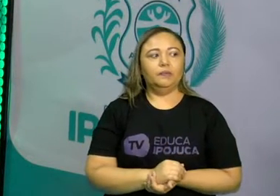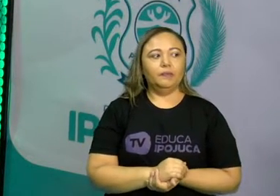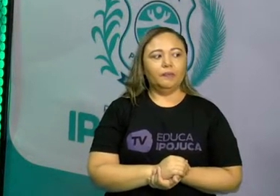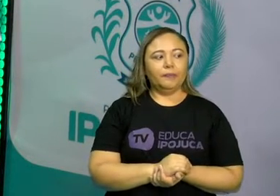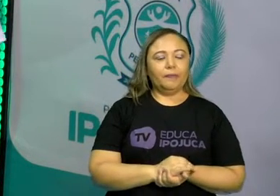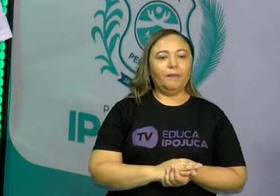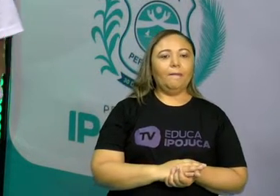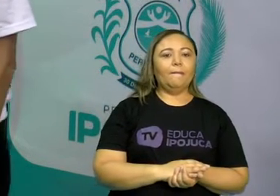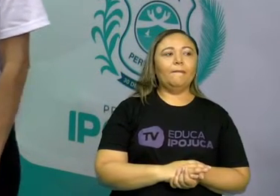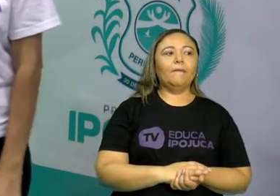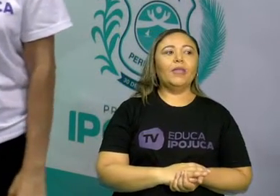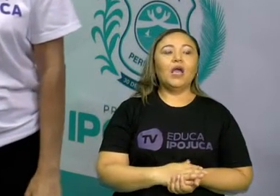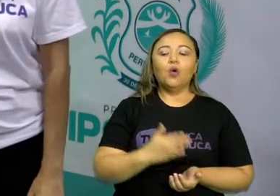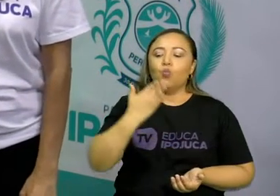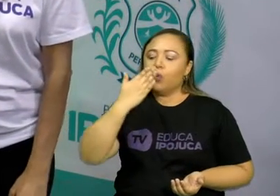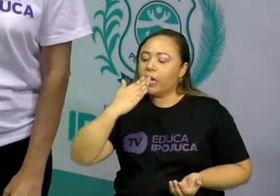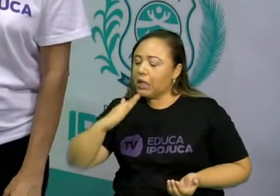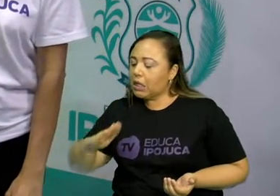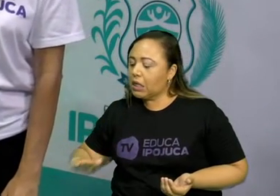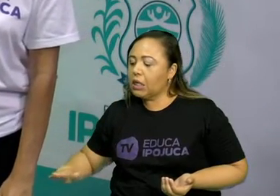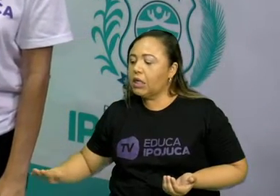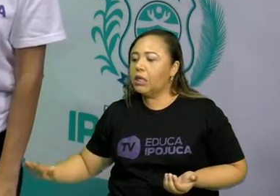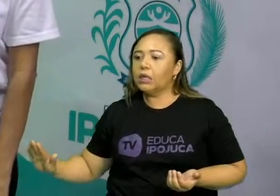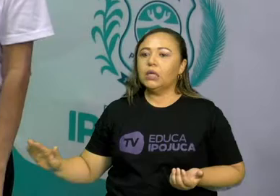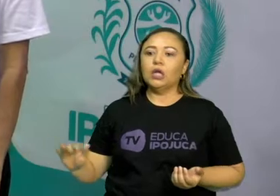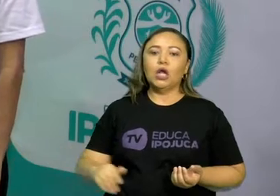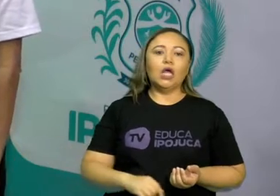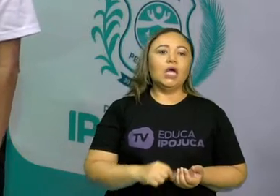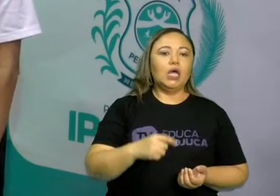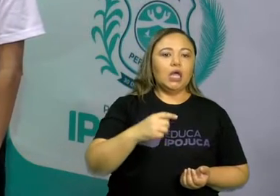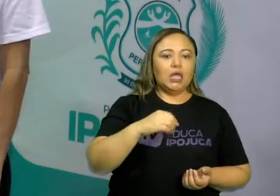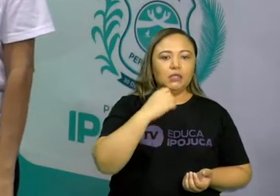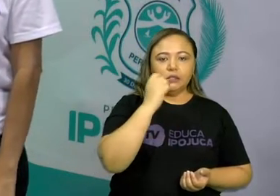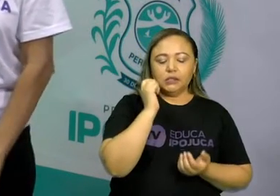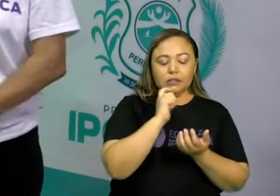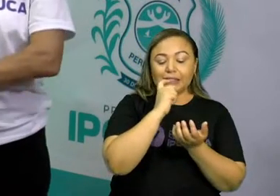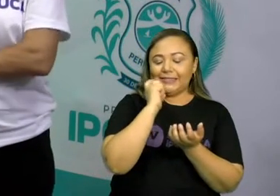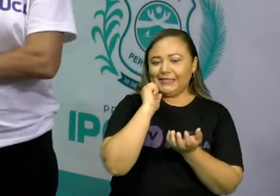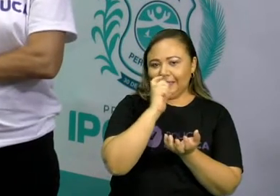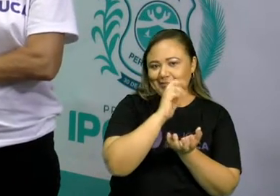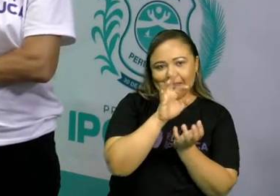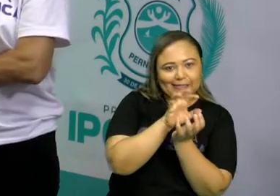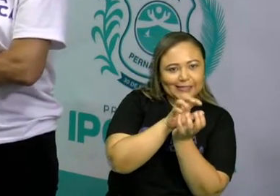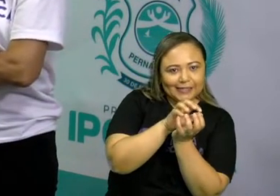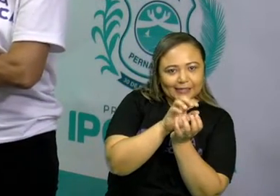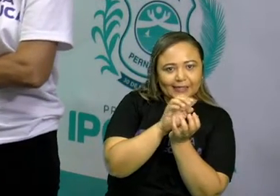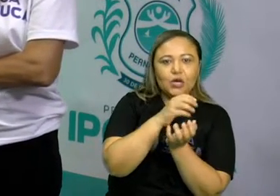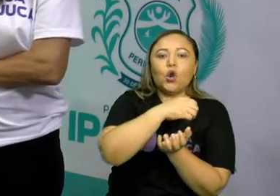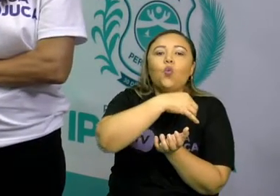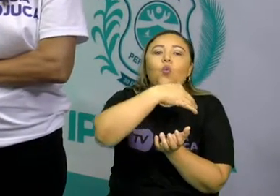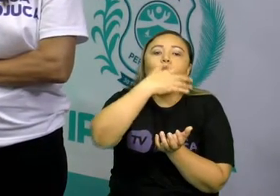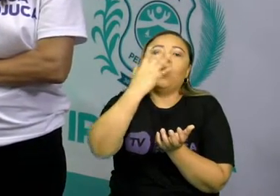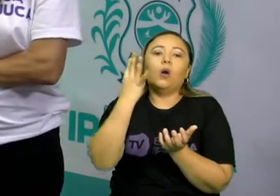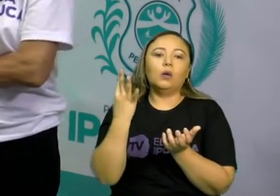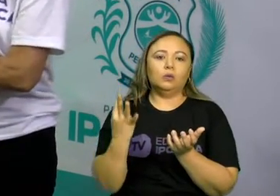Quantos dentes tem uma criança? Uma criança tem quantos dentes na boca? Quantos será, hein?